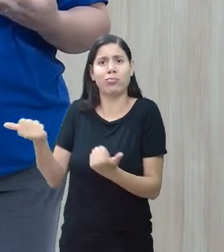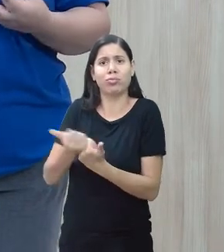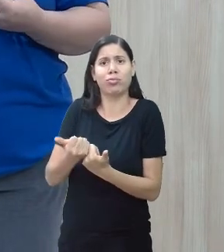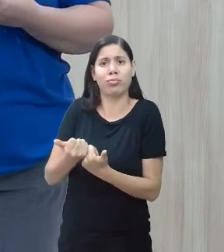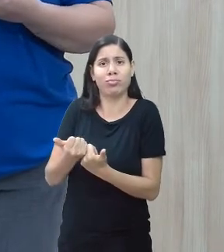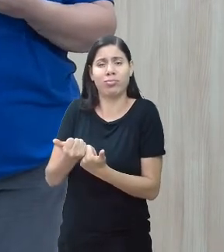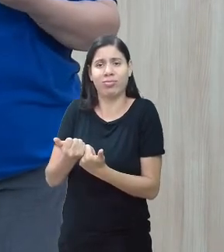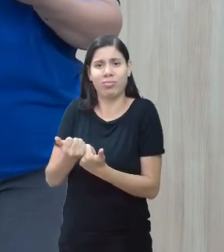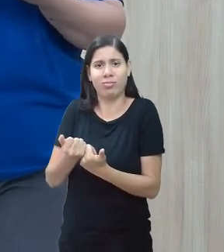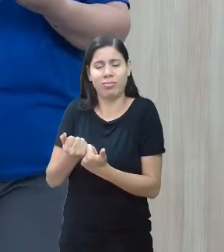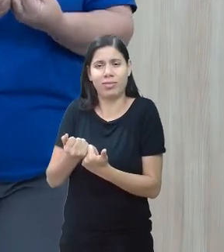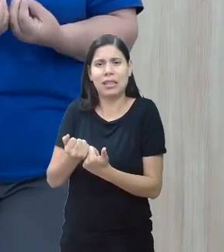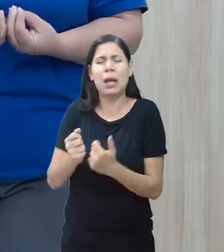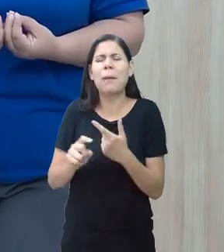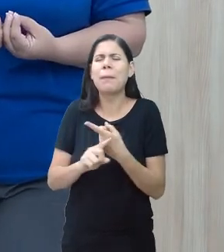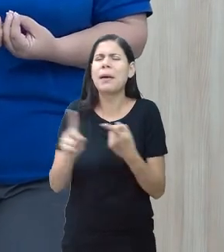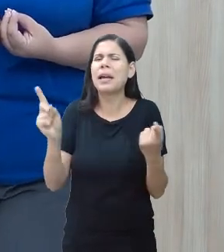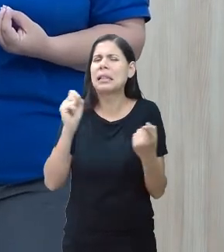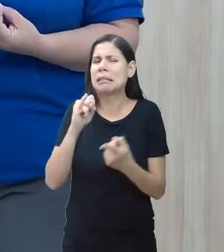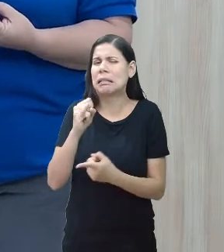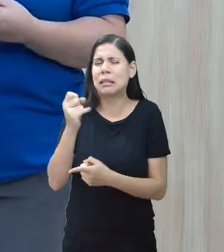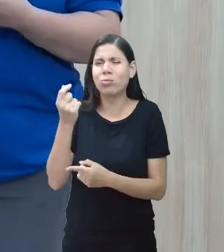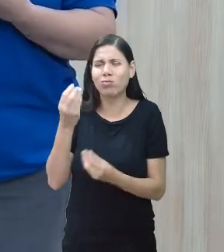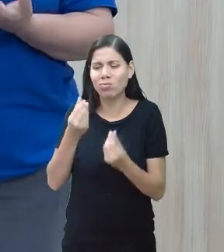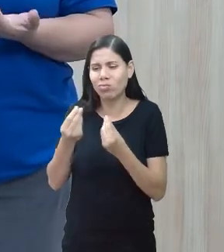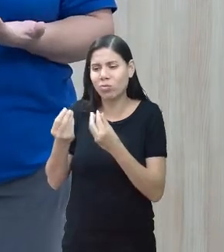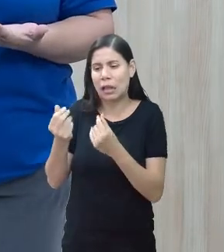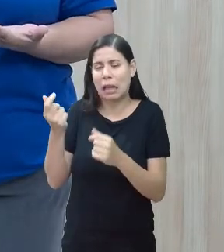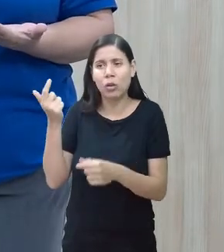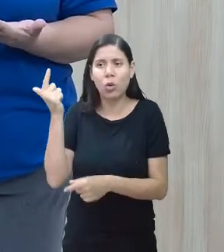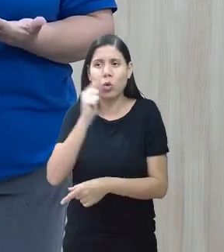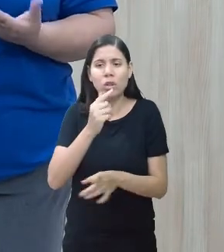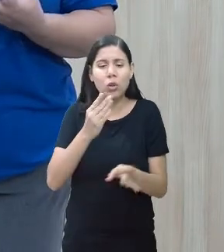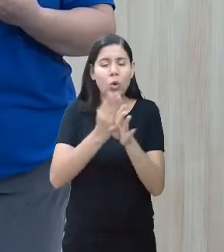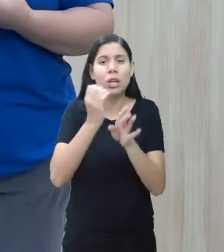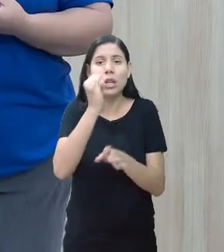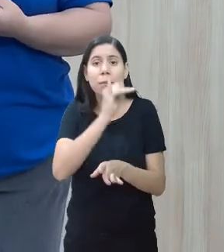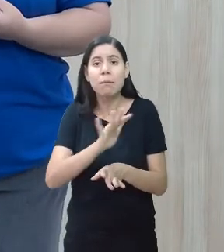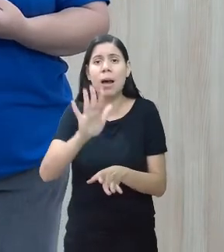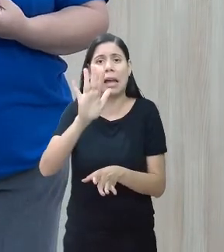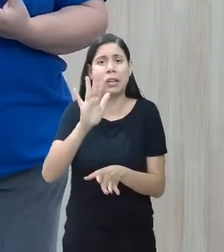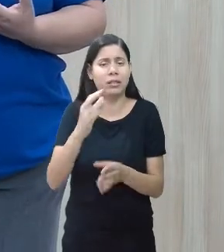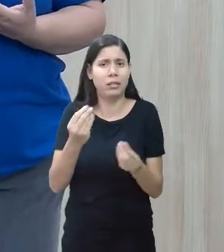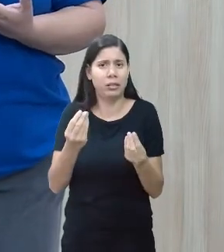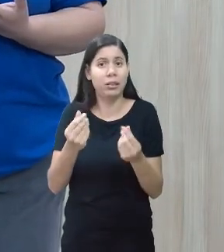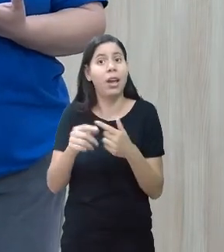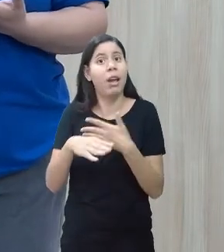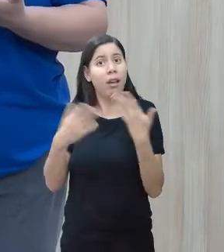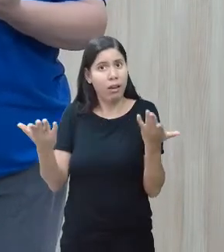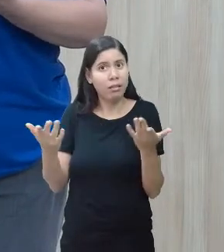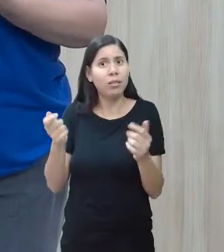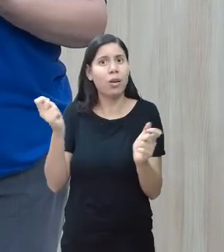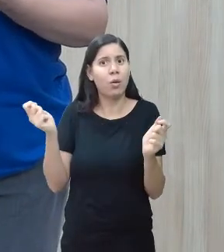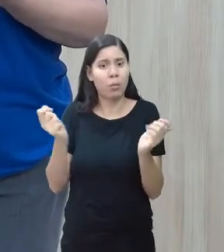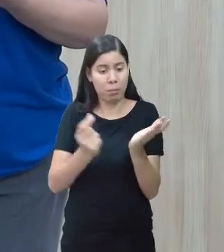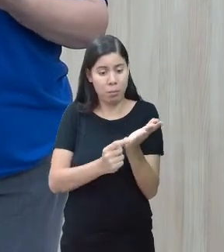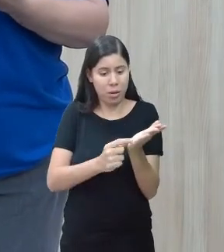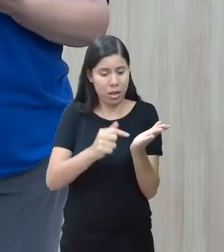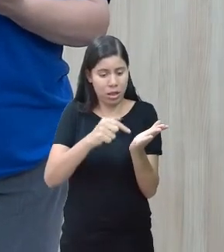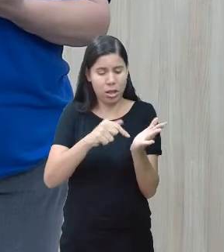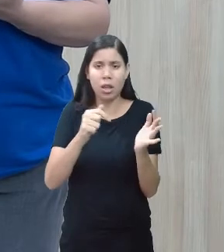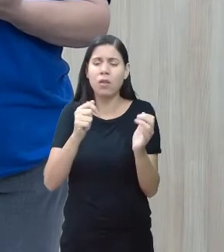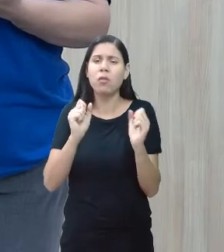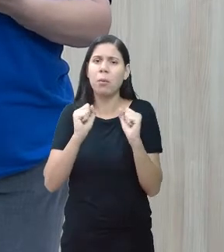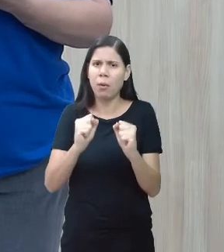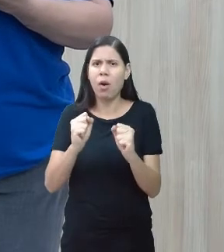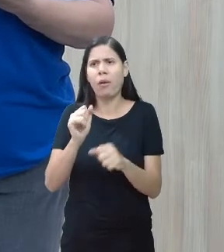Ah, mas e se eu não encontrar o que eu quero, a imagem que eu quero ali? Os aplicativos também permitem que você, que a mãe, que